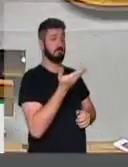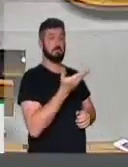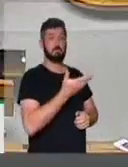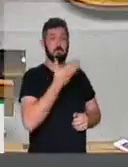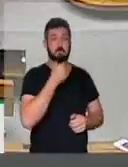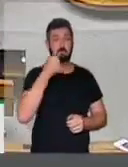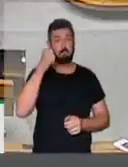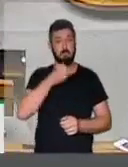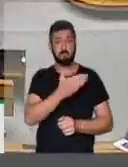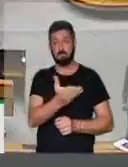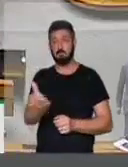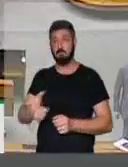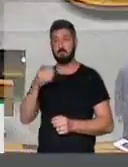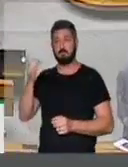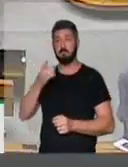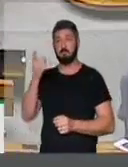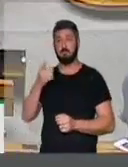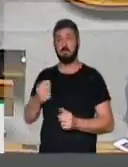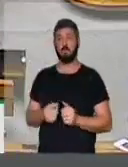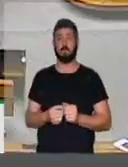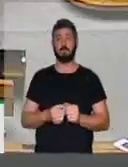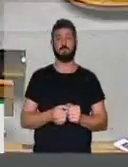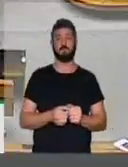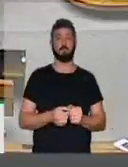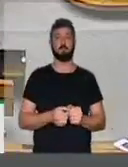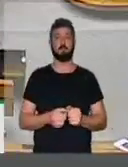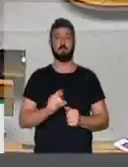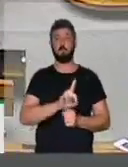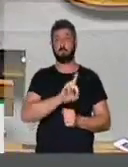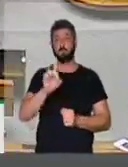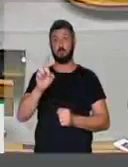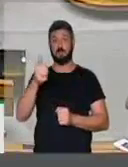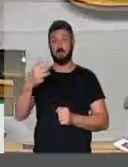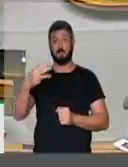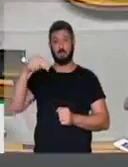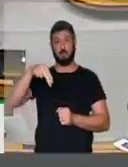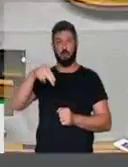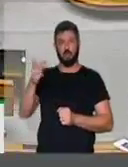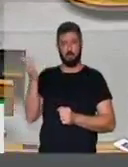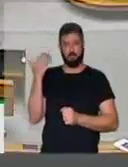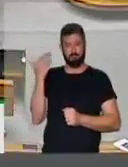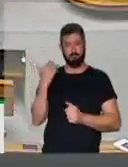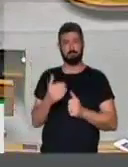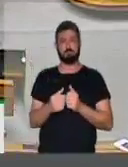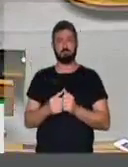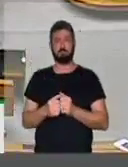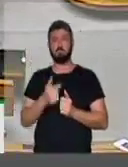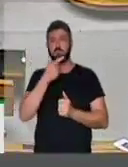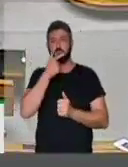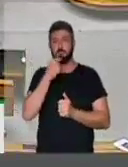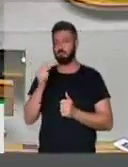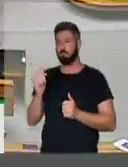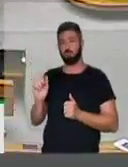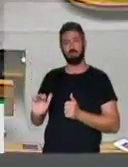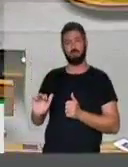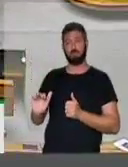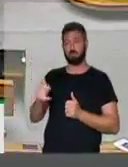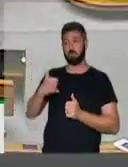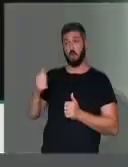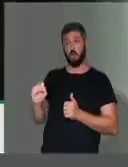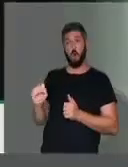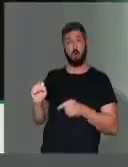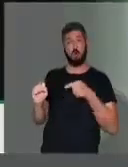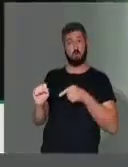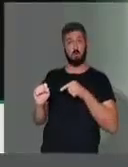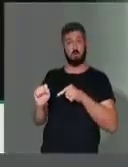Senhoras e senhores deputados, no último dia 13 de novembro, um garoto de 8 anos